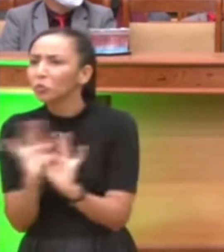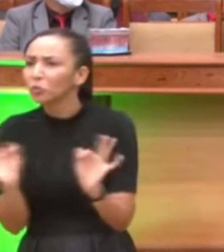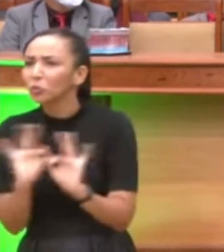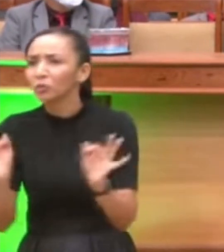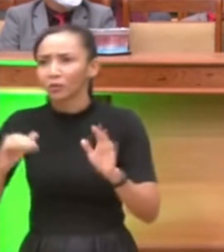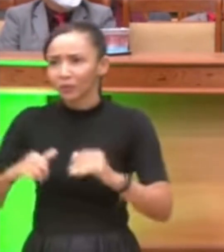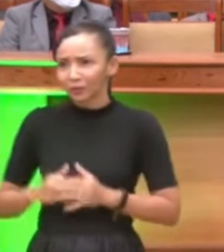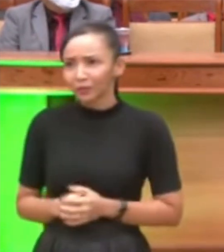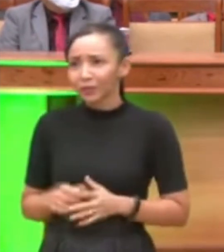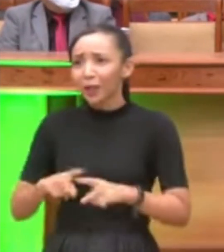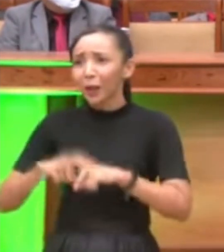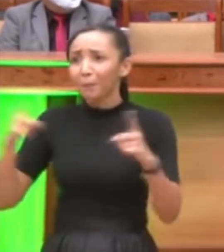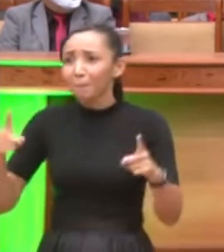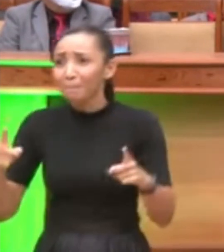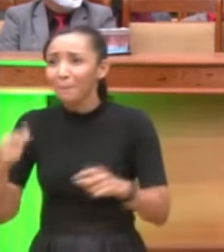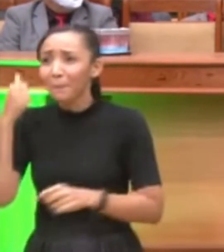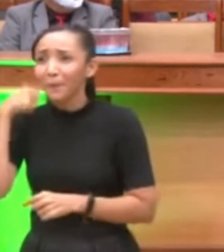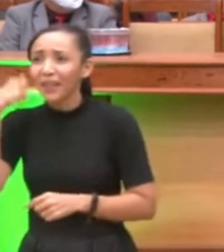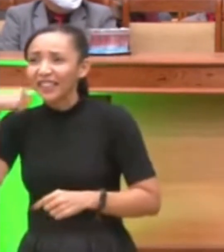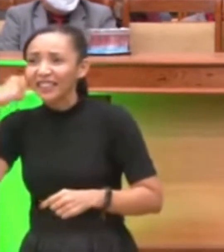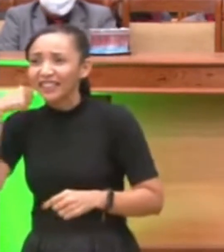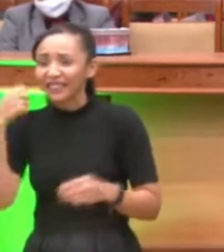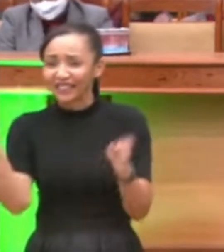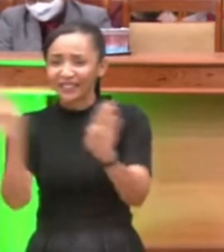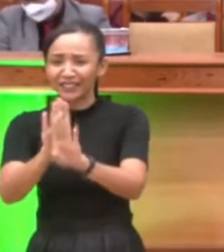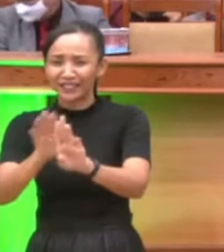irmã os dedos da mão todinha